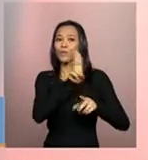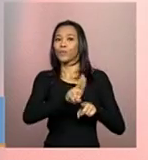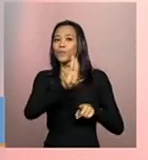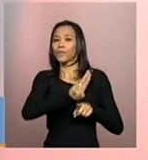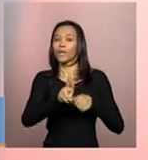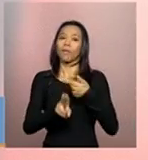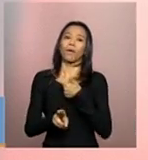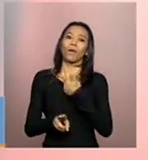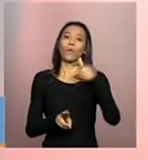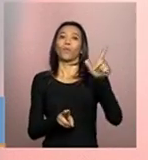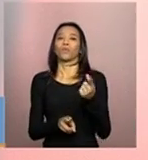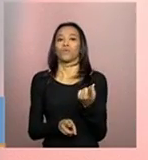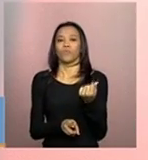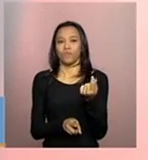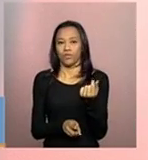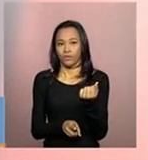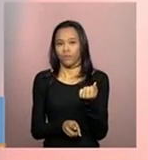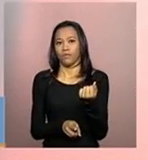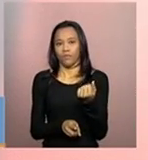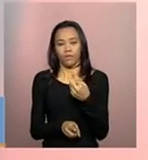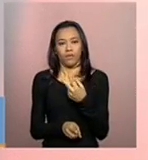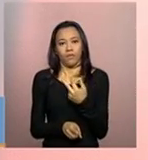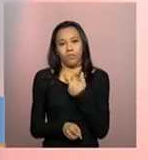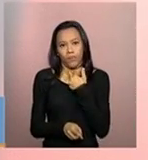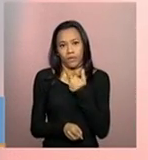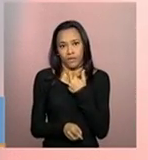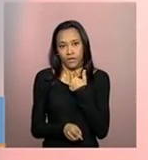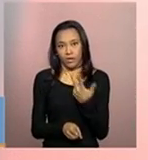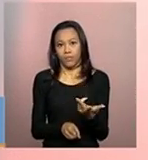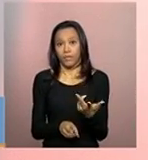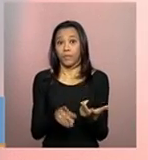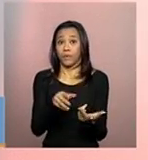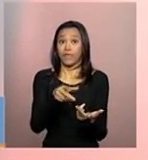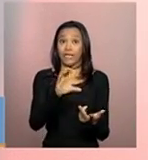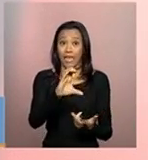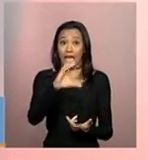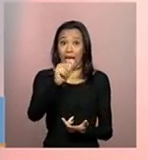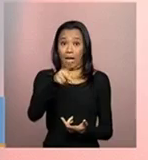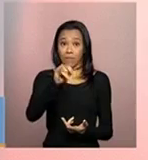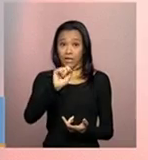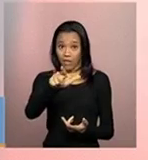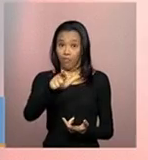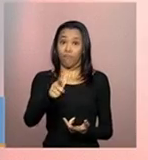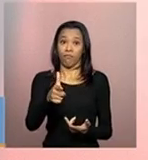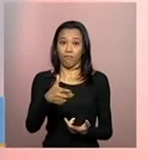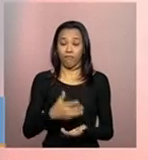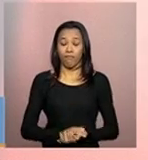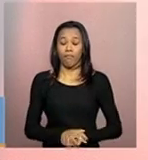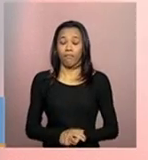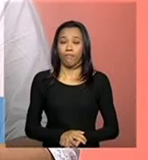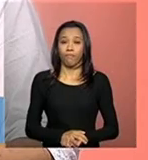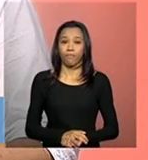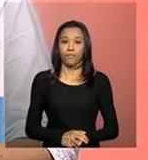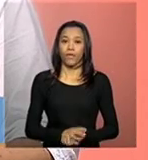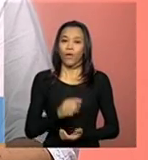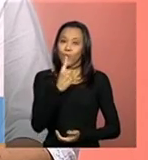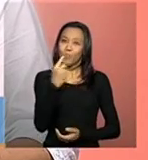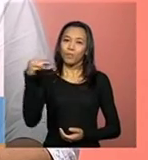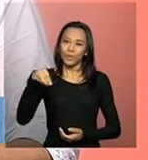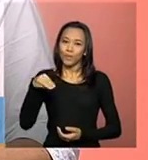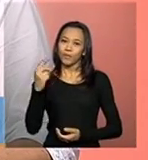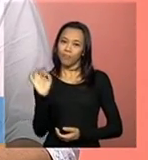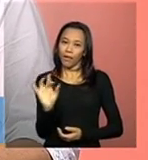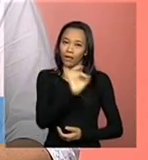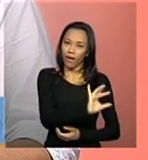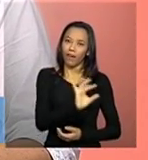para materiais permanentes, ou então, que a gente pode chamar de despesa de capital. Bom, então eu vou dar um minuto para cada uma.